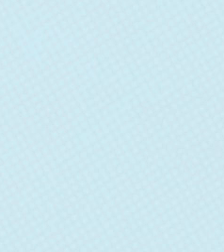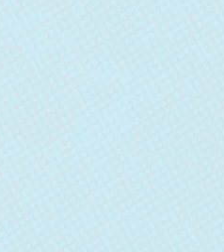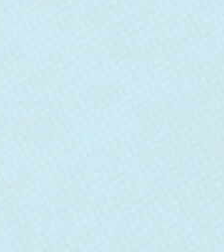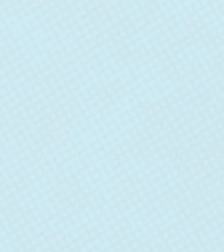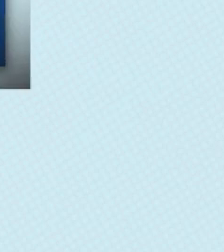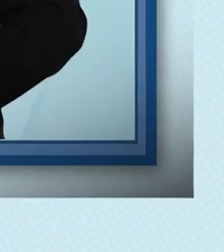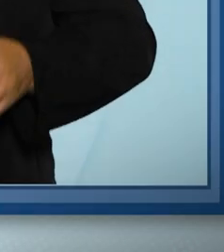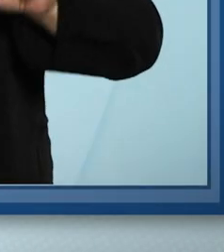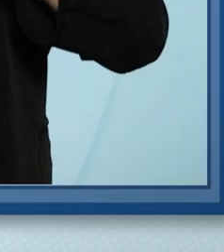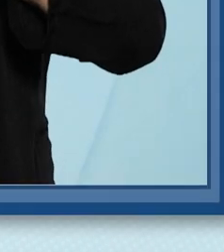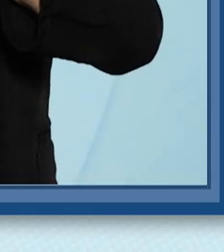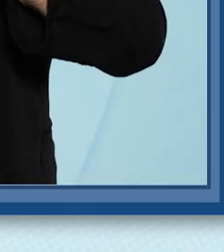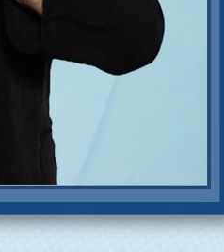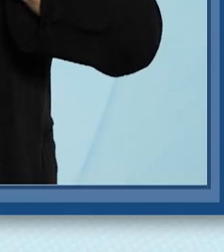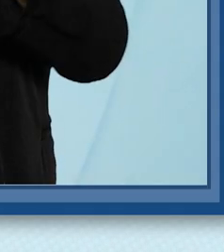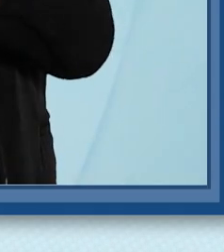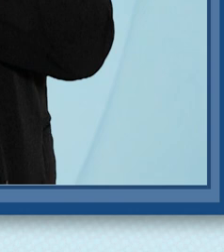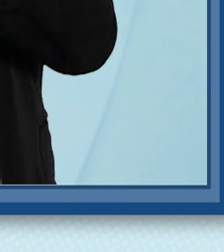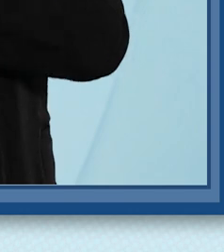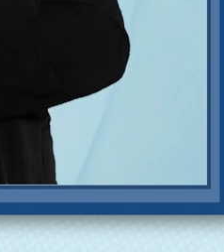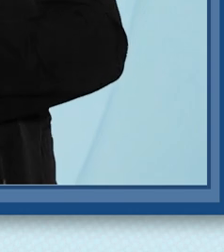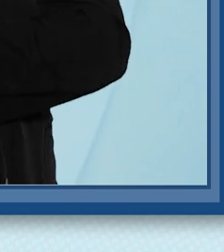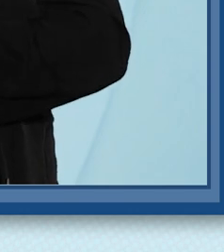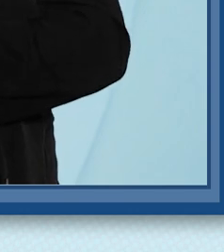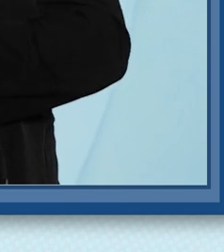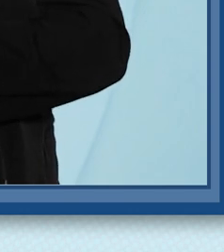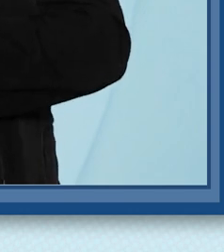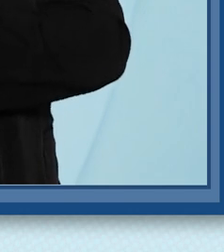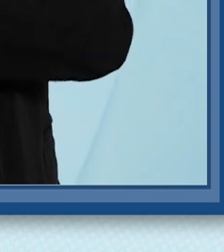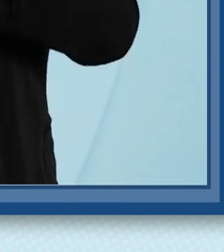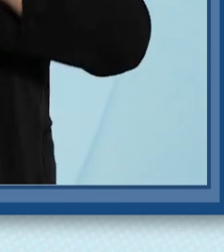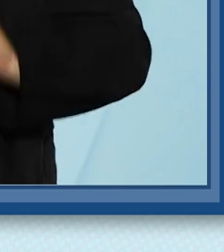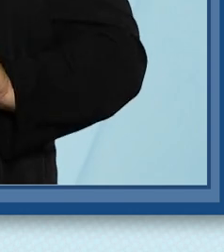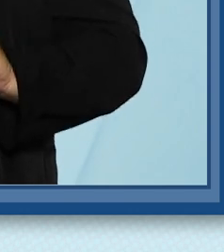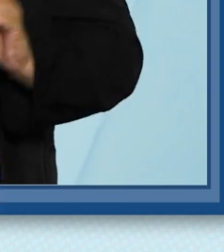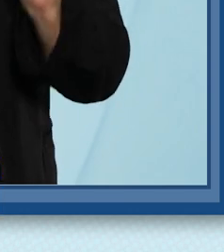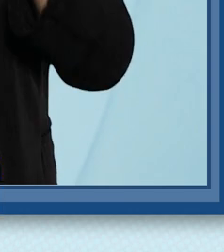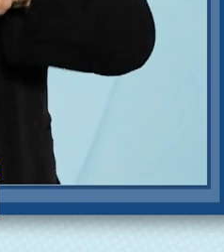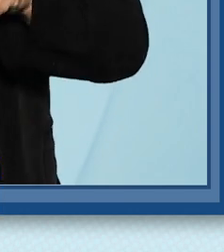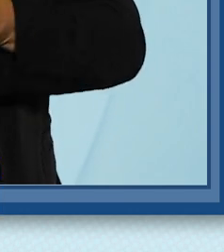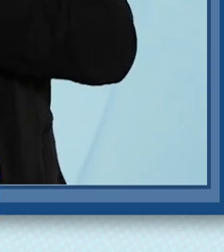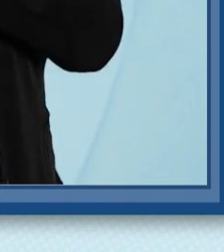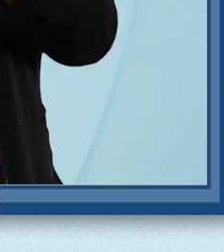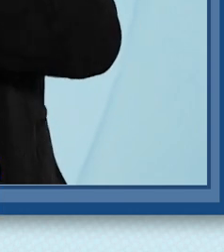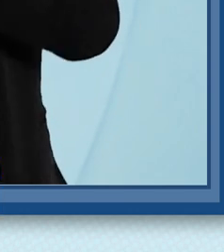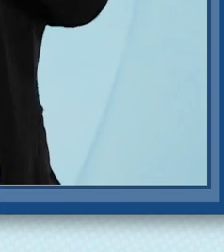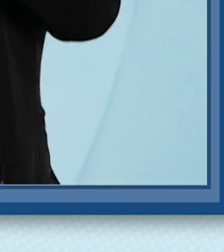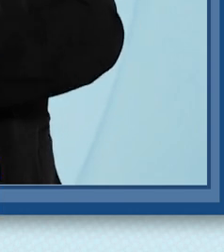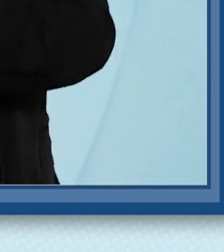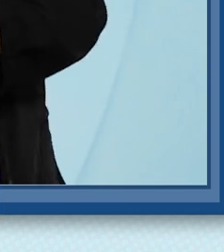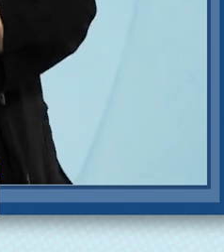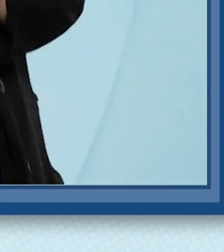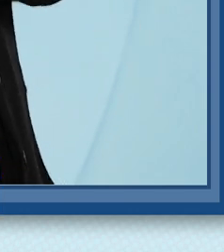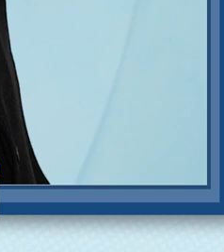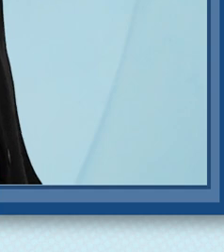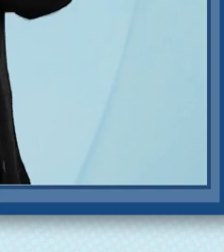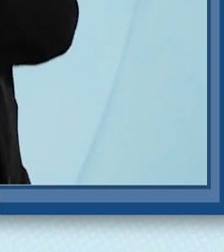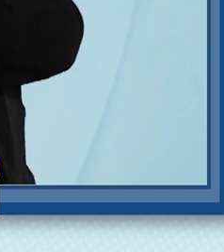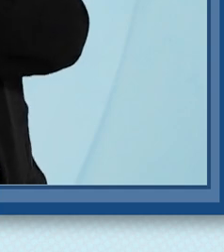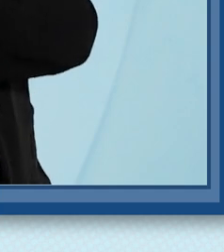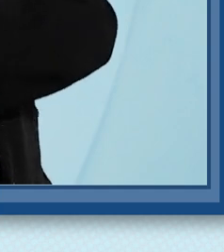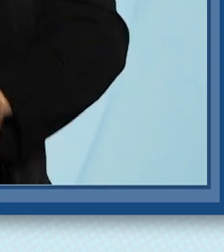Imagine um ambiente acessível, onde você, pessoa com deficiência, receba atendimento judicial por